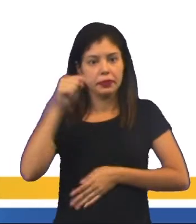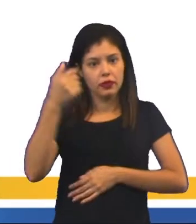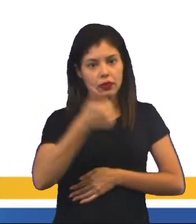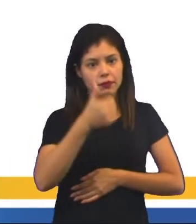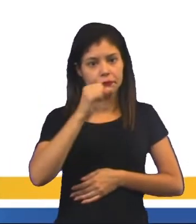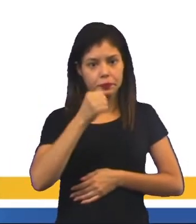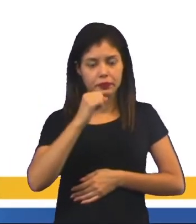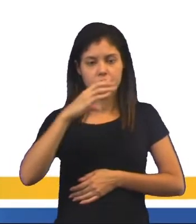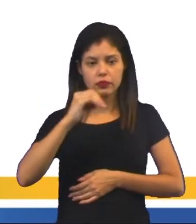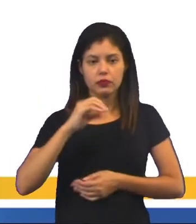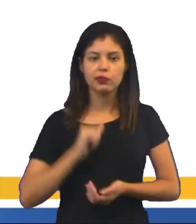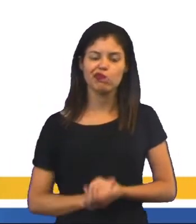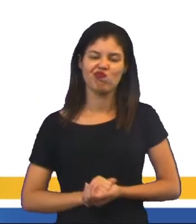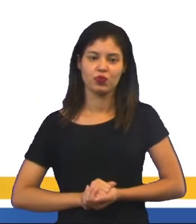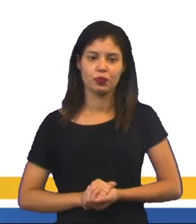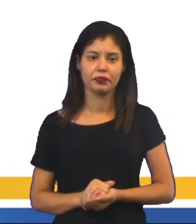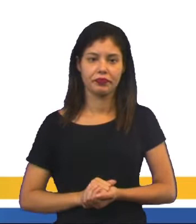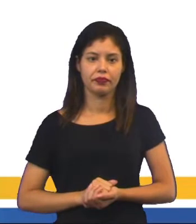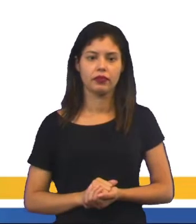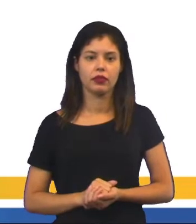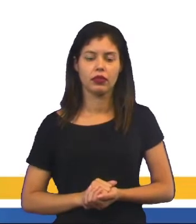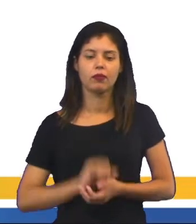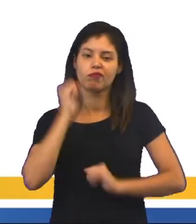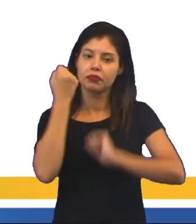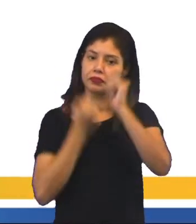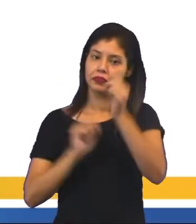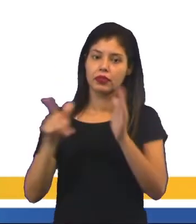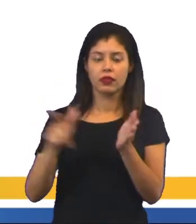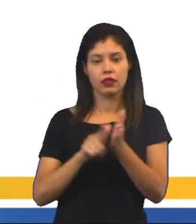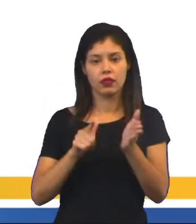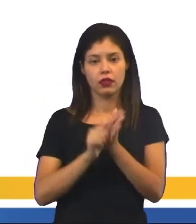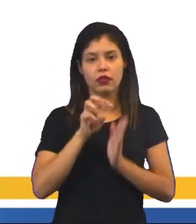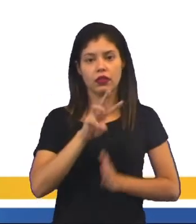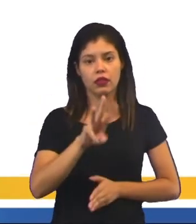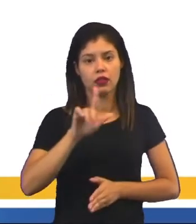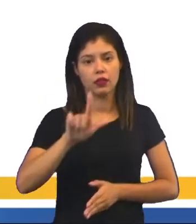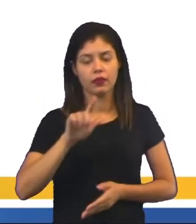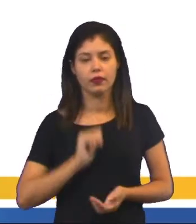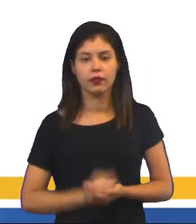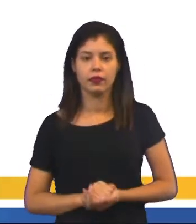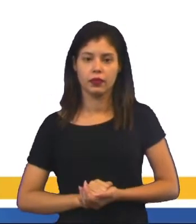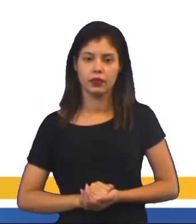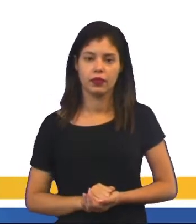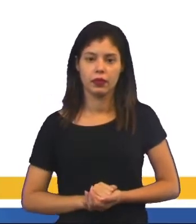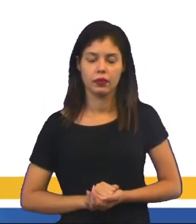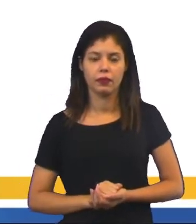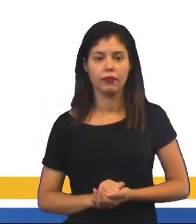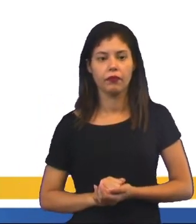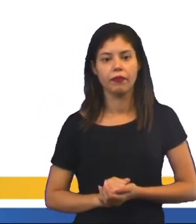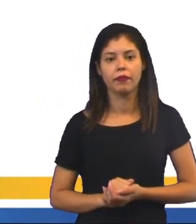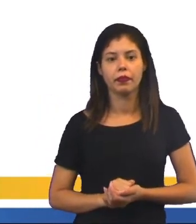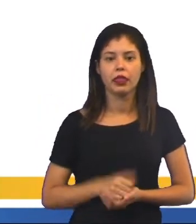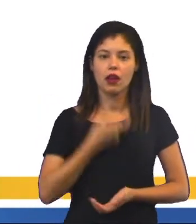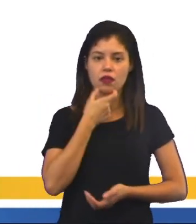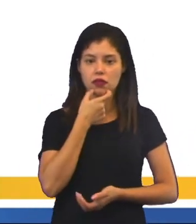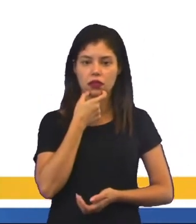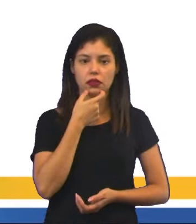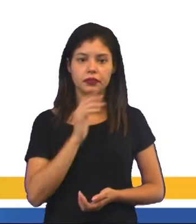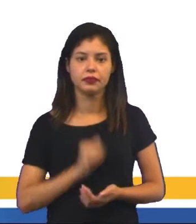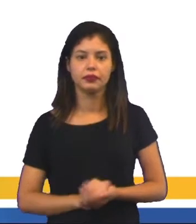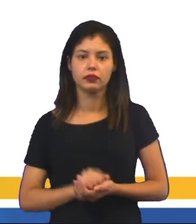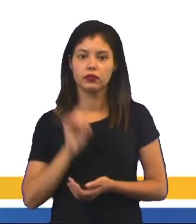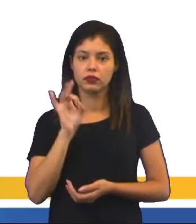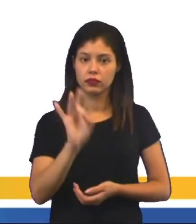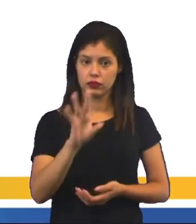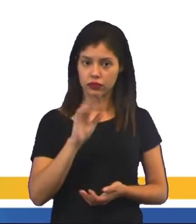depois de 108 anos, né? Pertenceu a uma fábrica de papel em Manchester, na Inglaterra, no noroeste da Inglaterra,